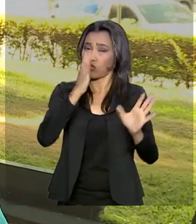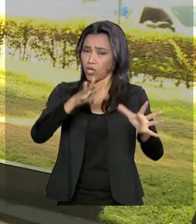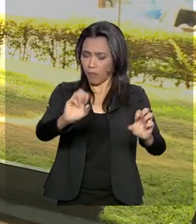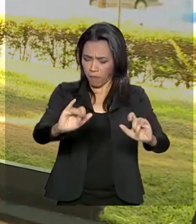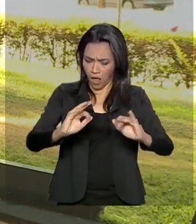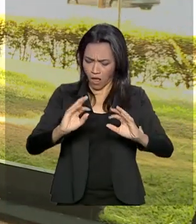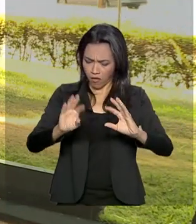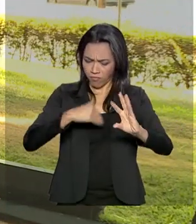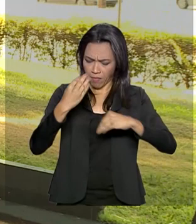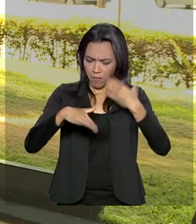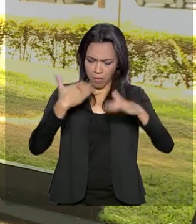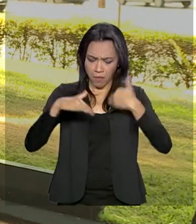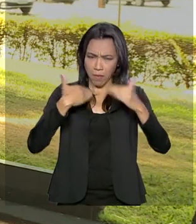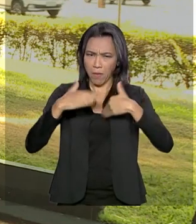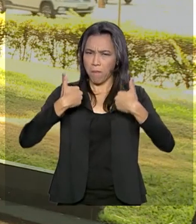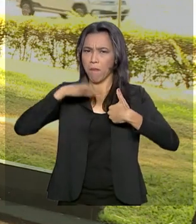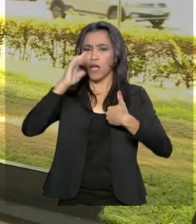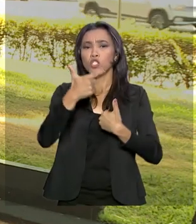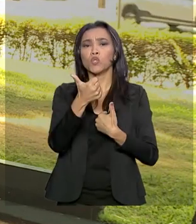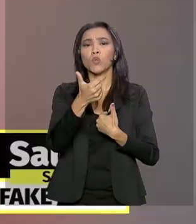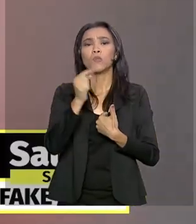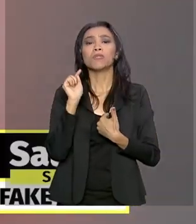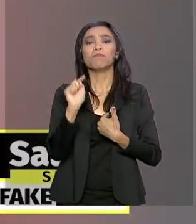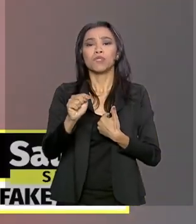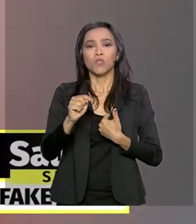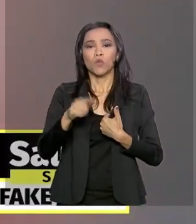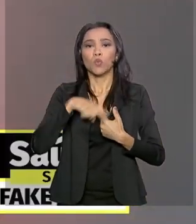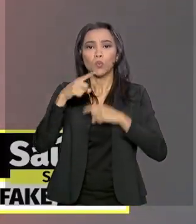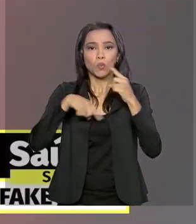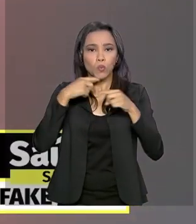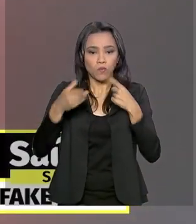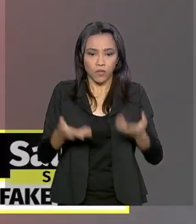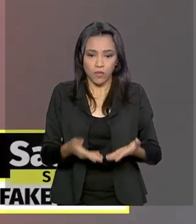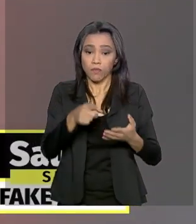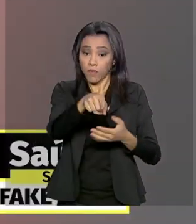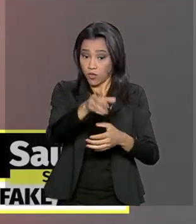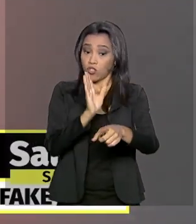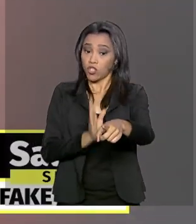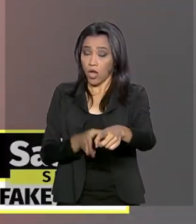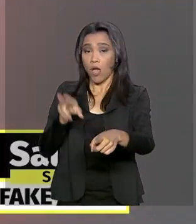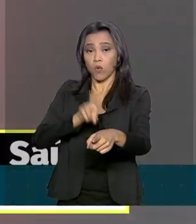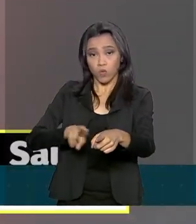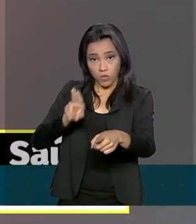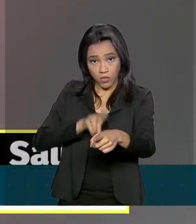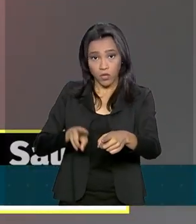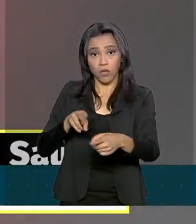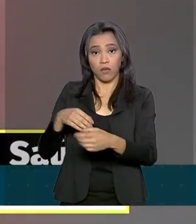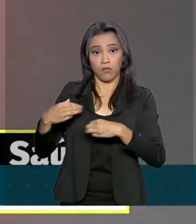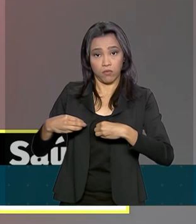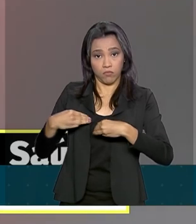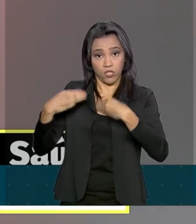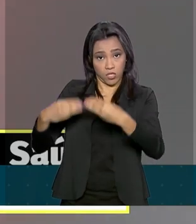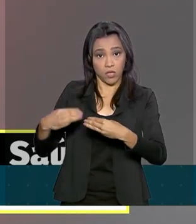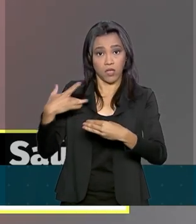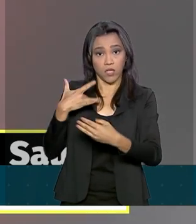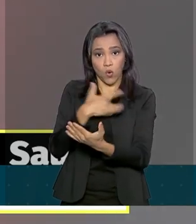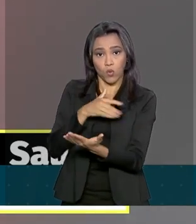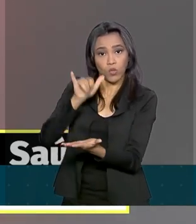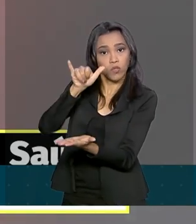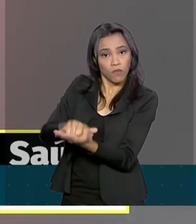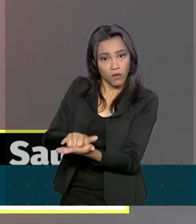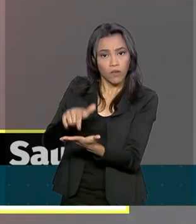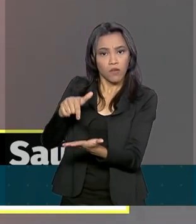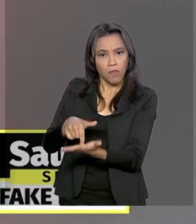de 12 mil mensagens com dúvidas. Eu já usei o fake da saúde por várias vezes, né, para não serem enganadas com essas